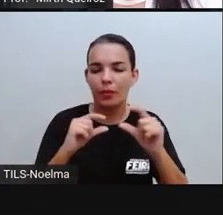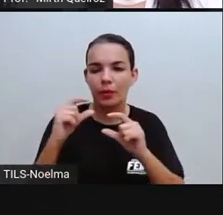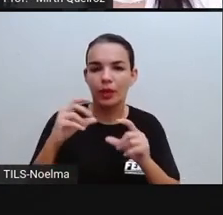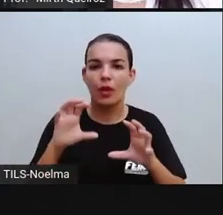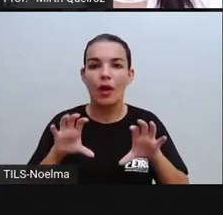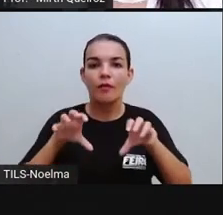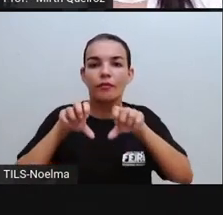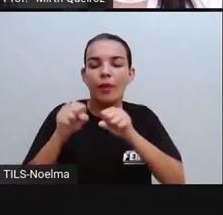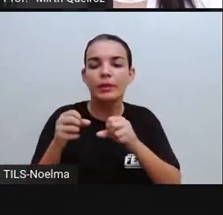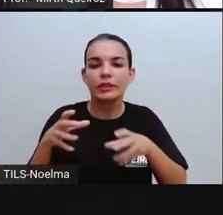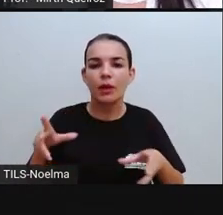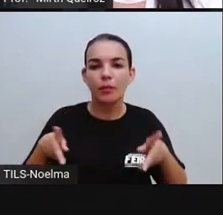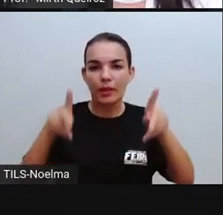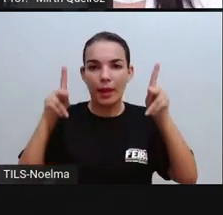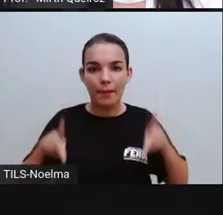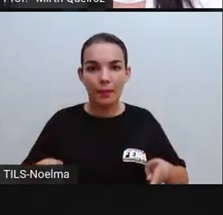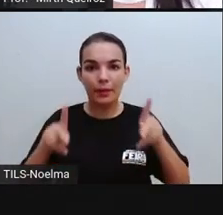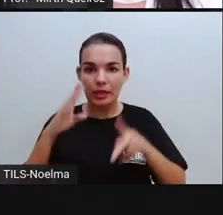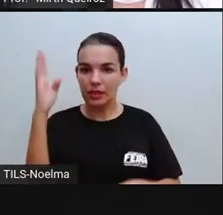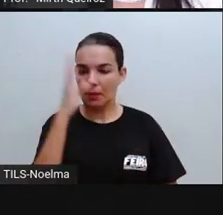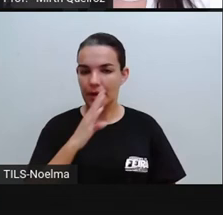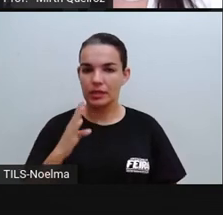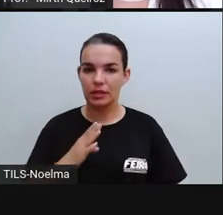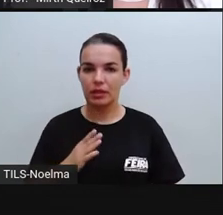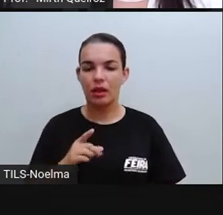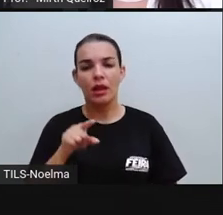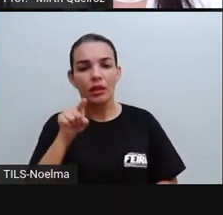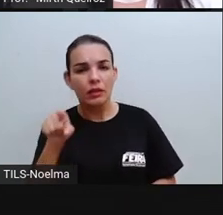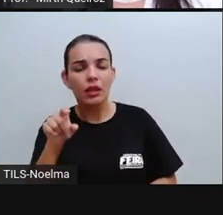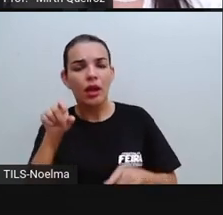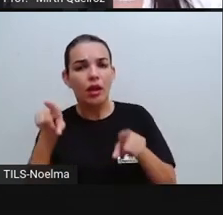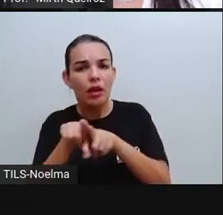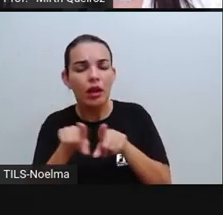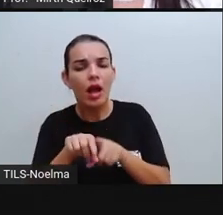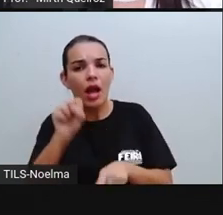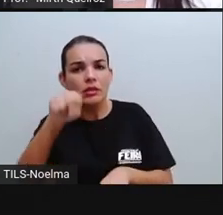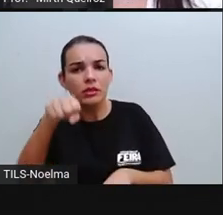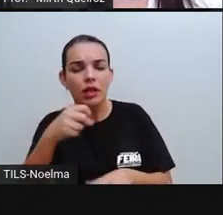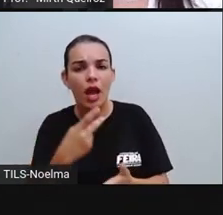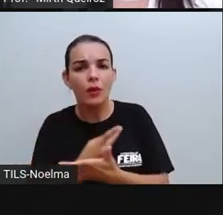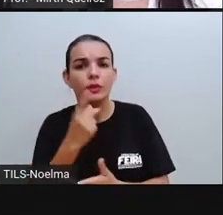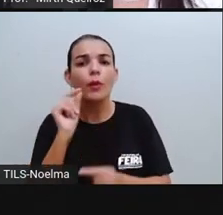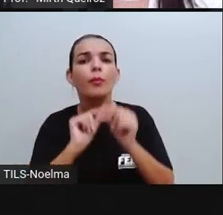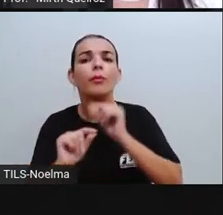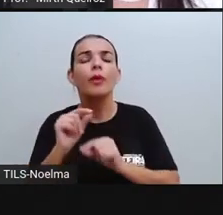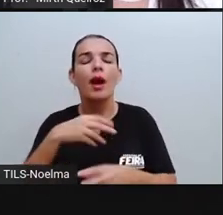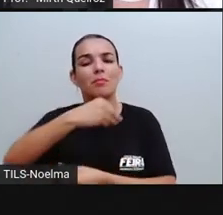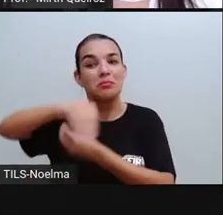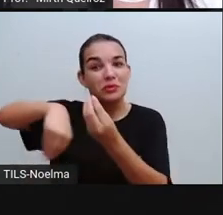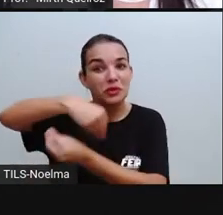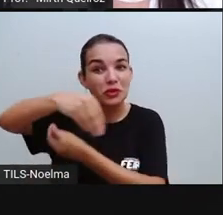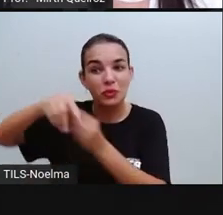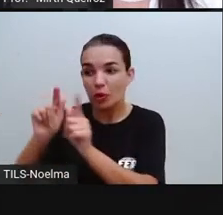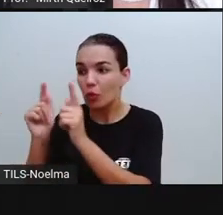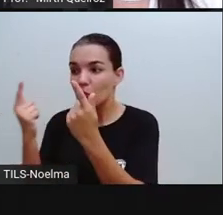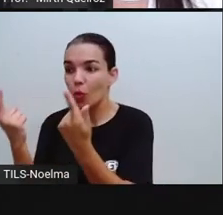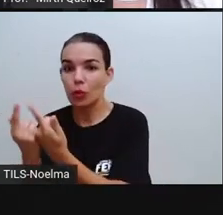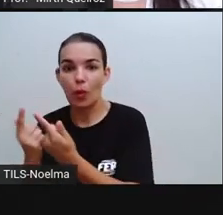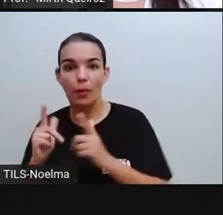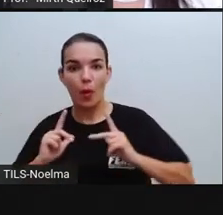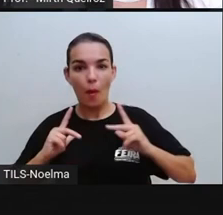formação da população brasileira. E isso ocorreu em razão da mistura de diversos grupos humanos